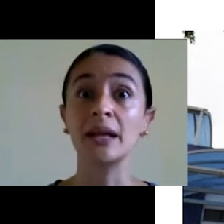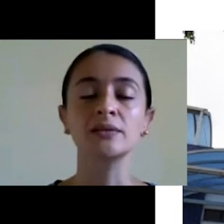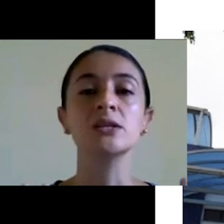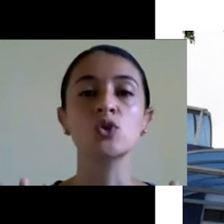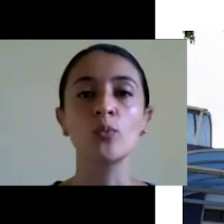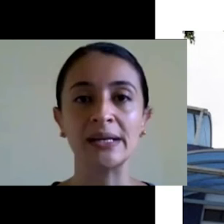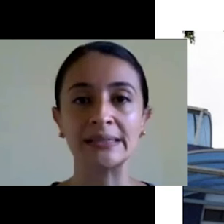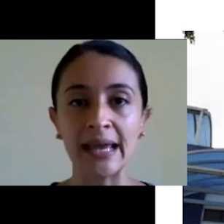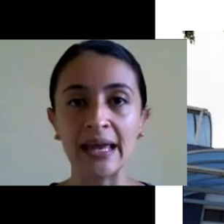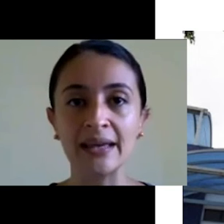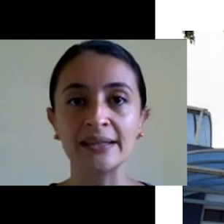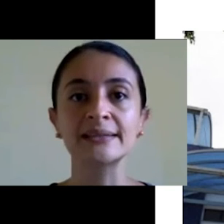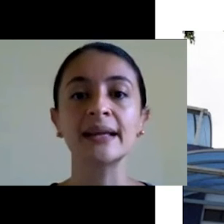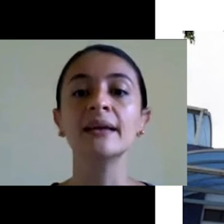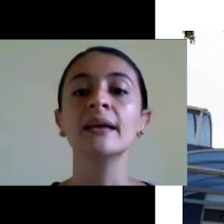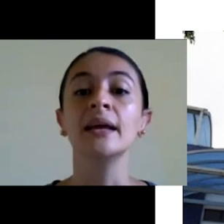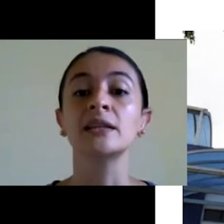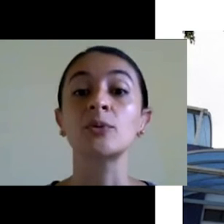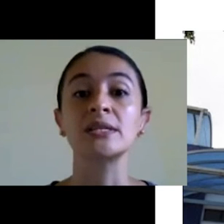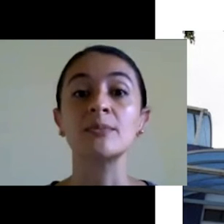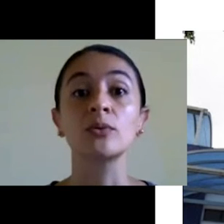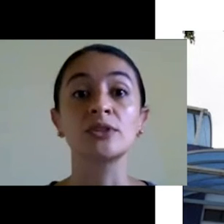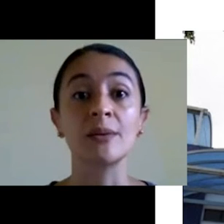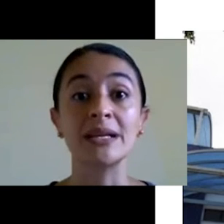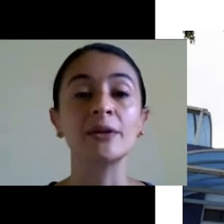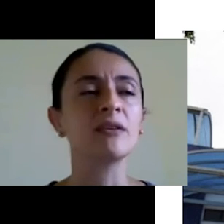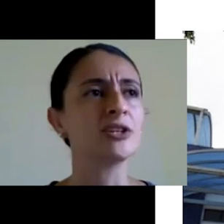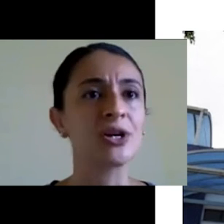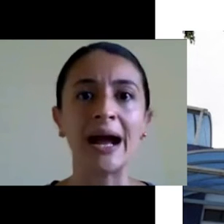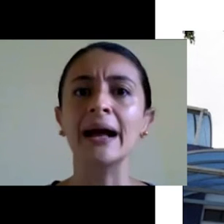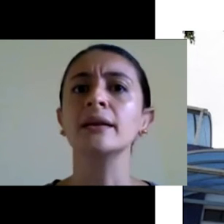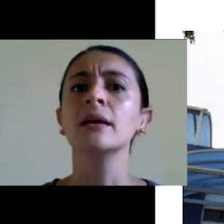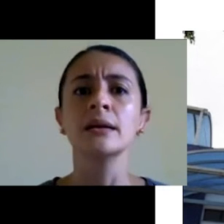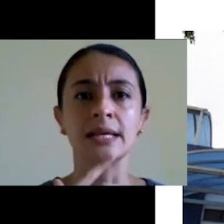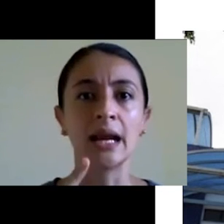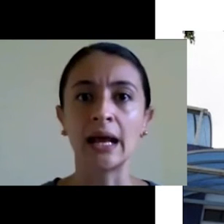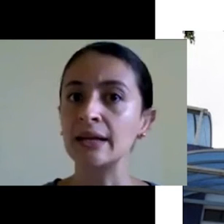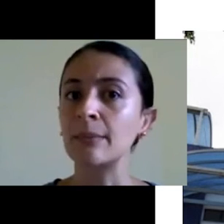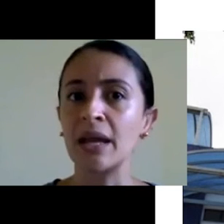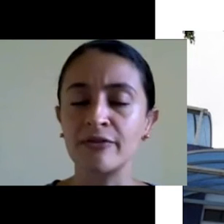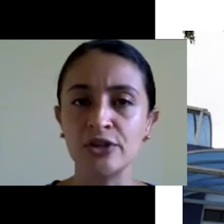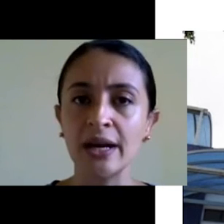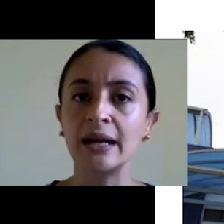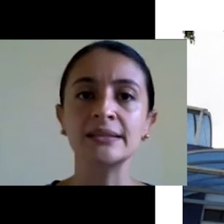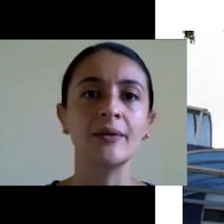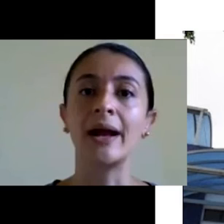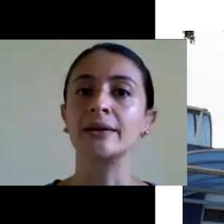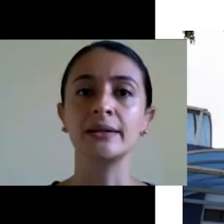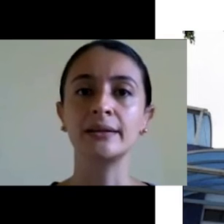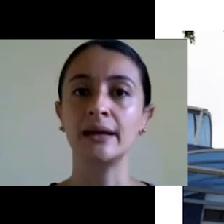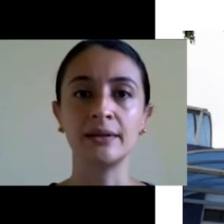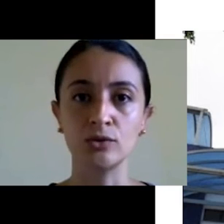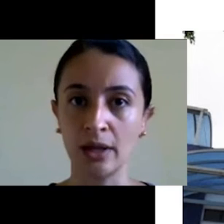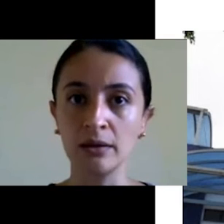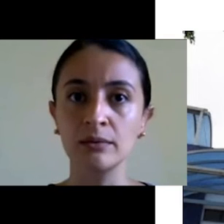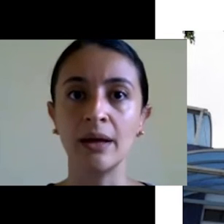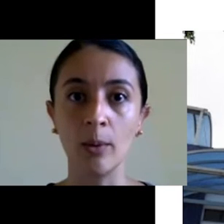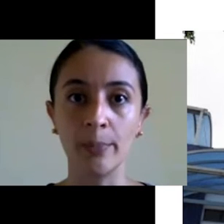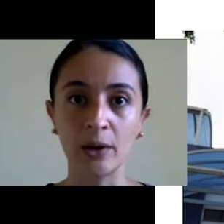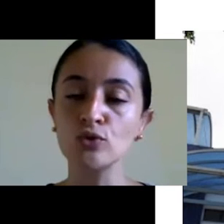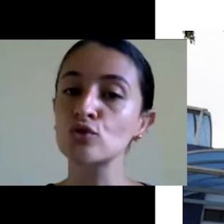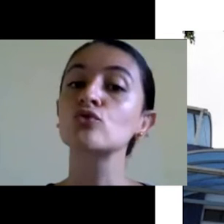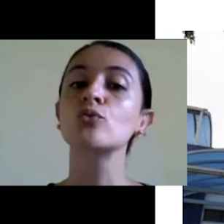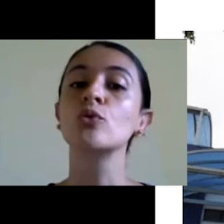estabelecimentos, eles cumprem as regras, né? Então, por exemplo, o estabelecimento que vende carne. Se aquela carne está bem refrigerada. é uma carne que está dentro, né?